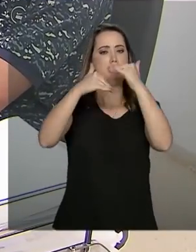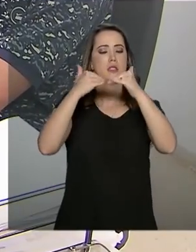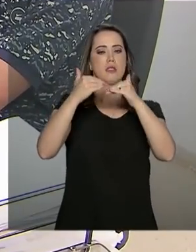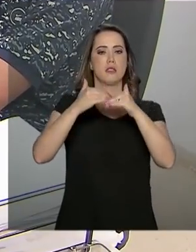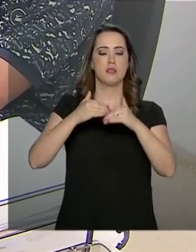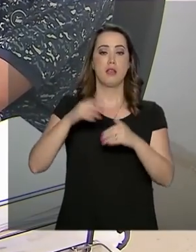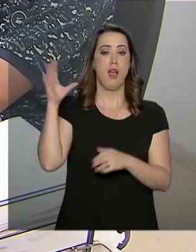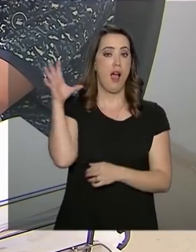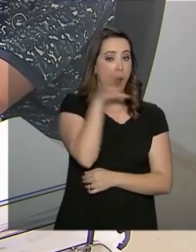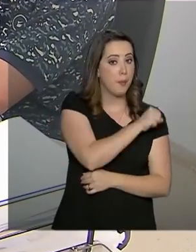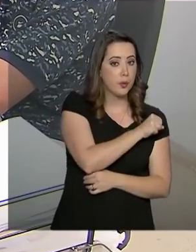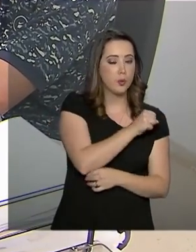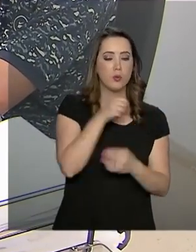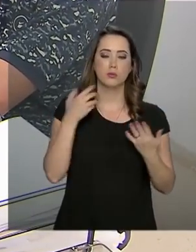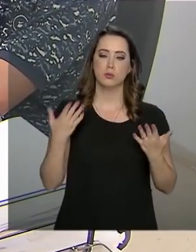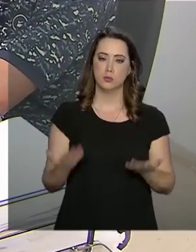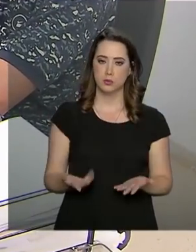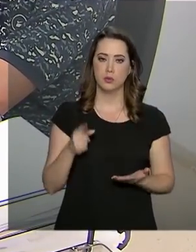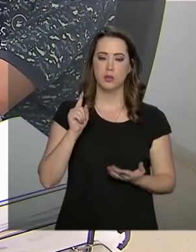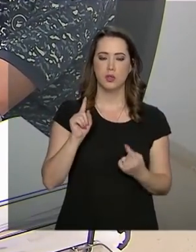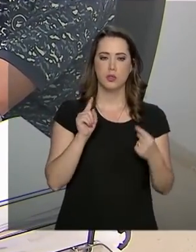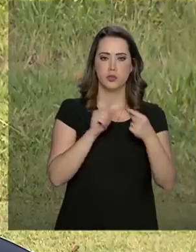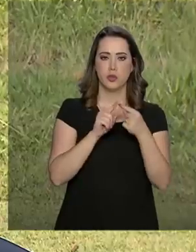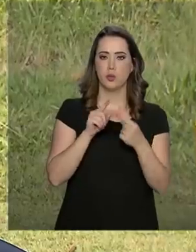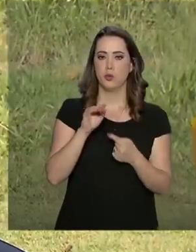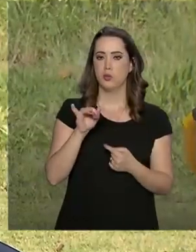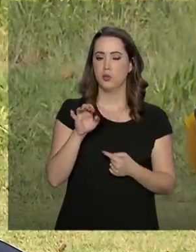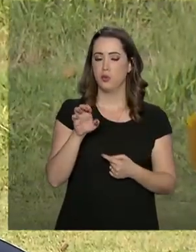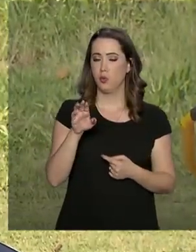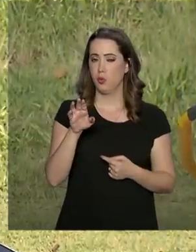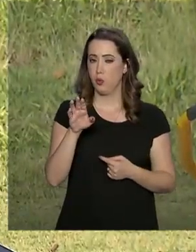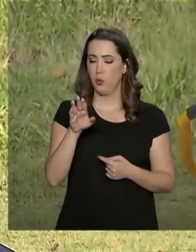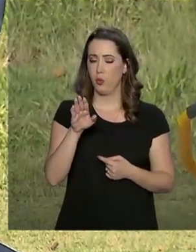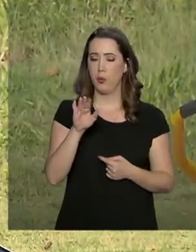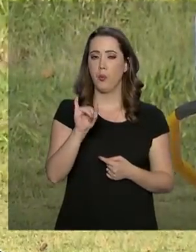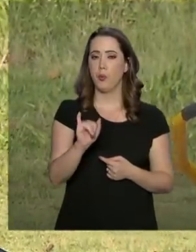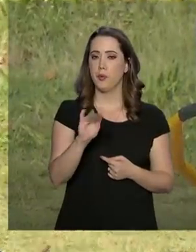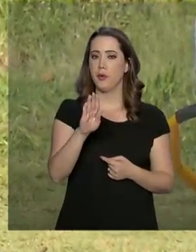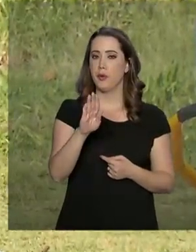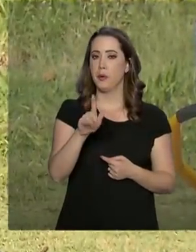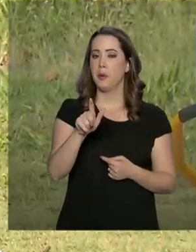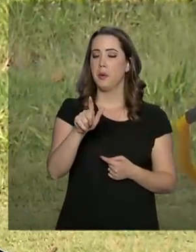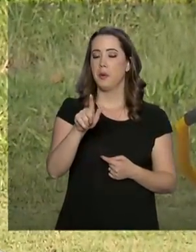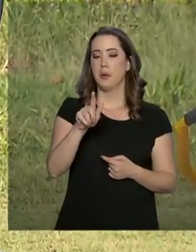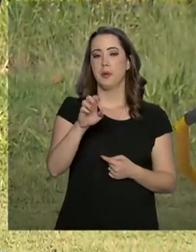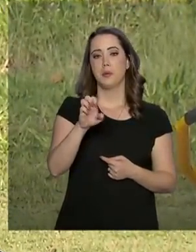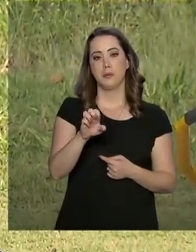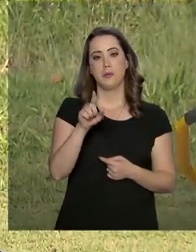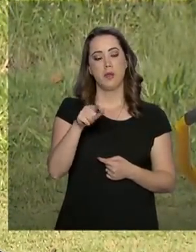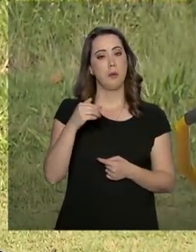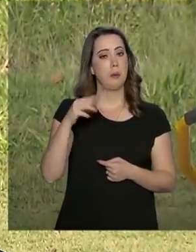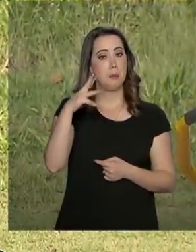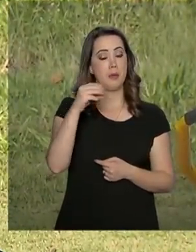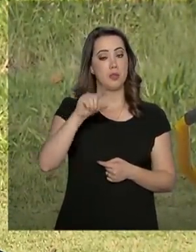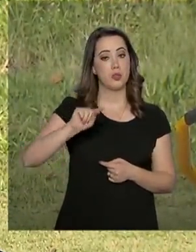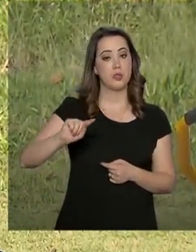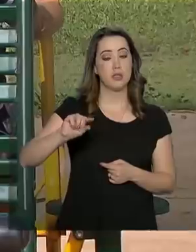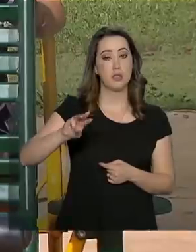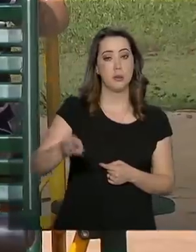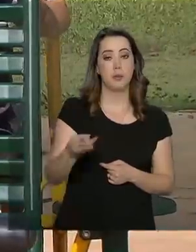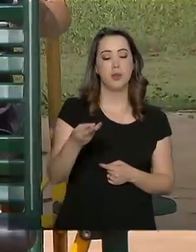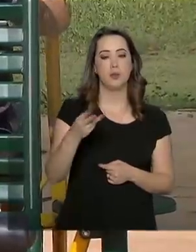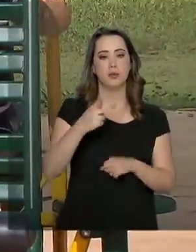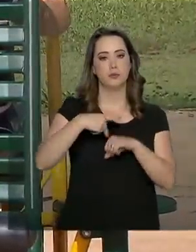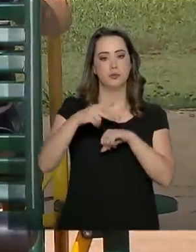a passos largos. De acordo com o IBGE, em 2018, eles eram mais de 30 milhões no país.